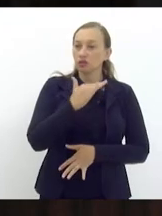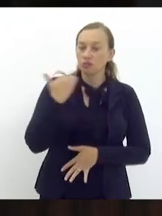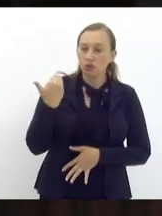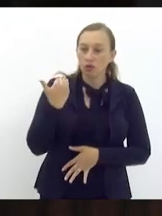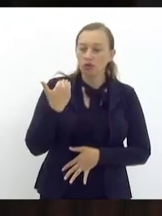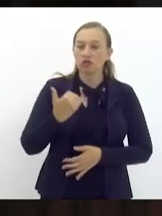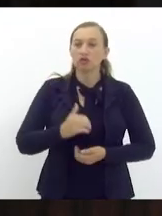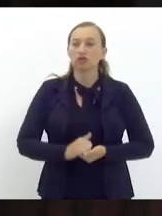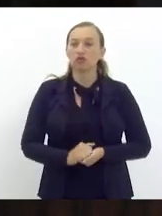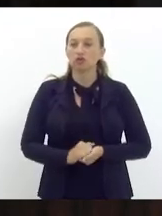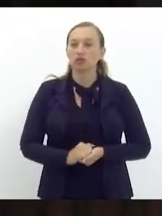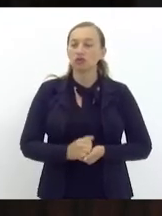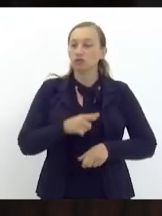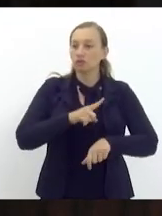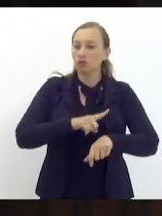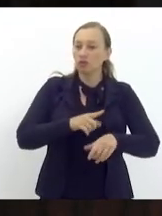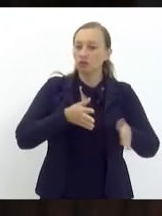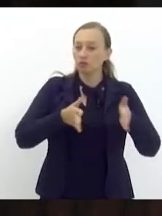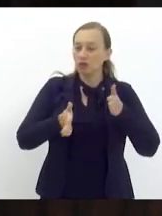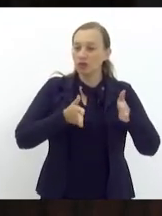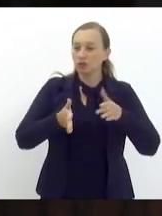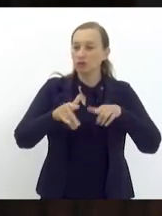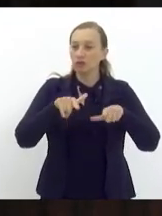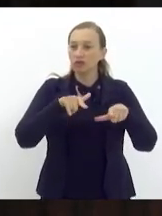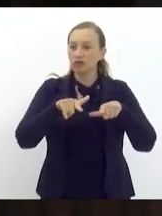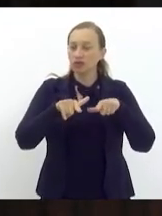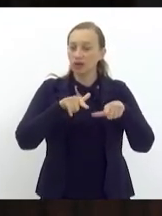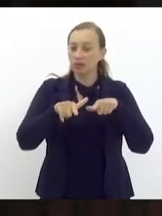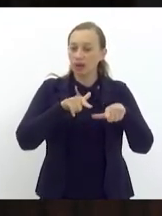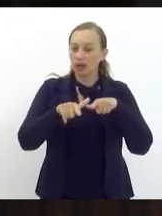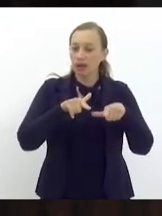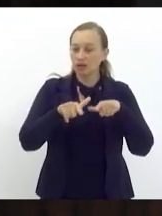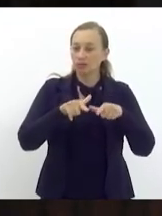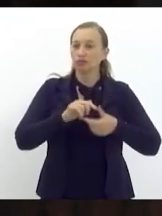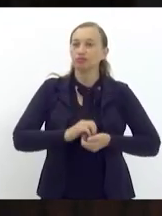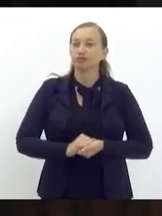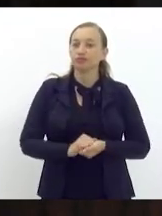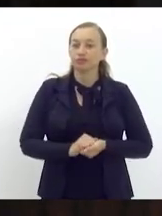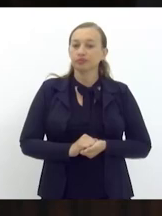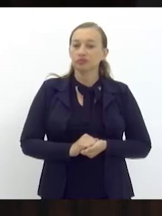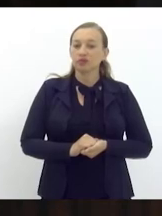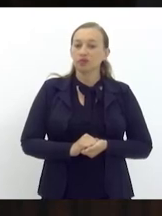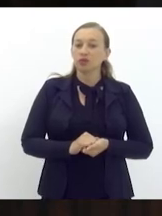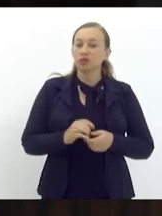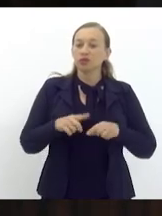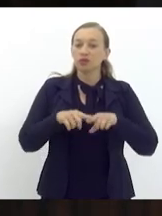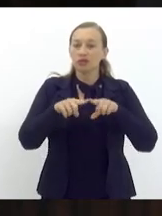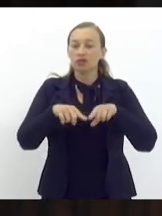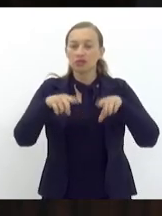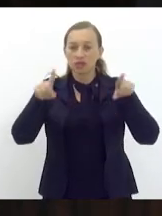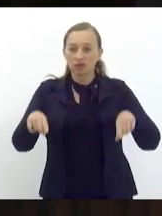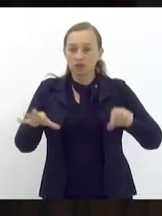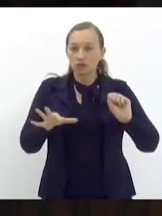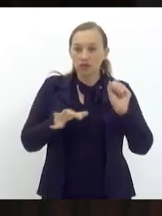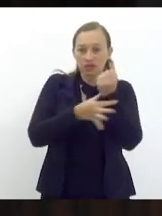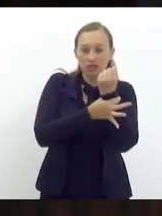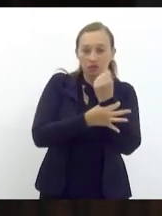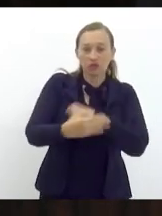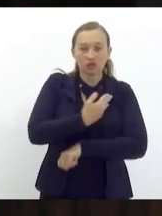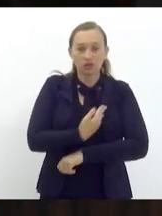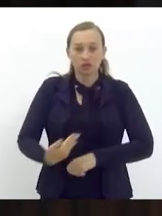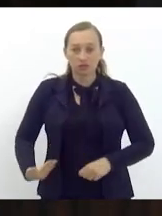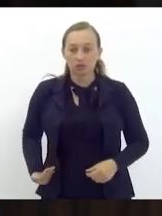exercício e em decorrência de suas funções dos servidores de segurança públicas.